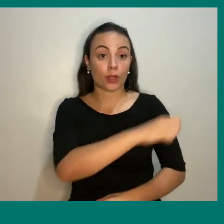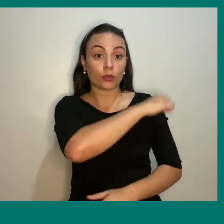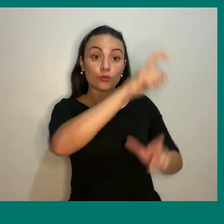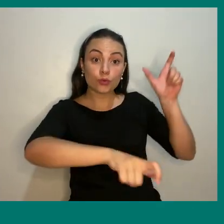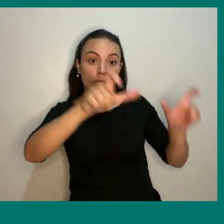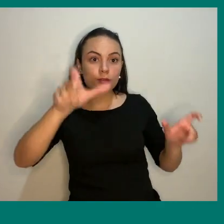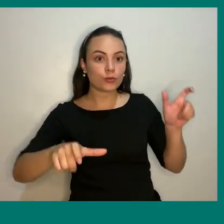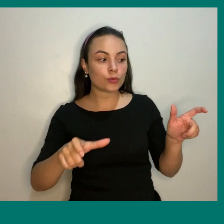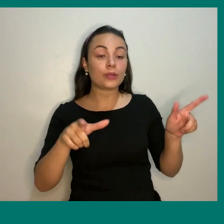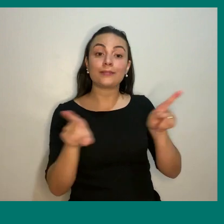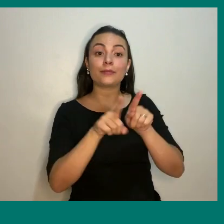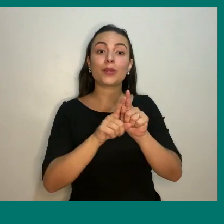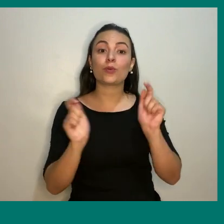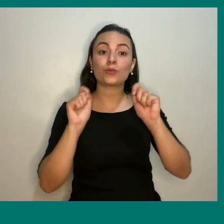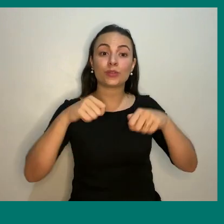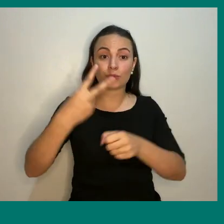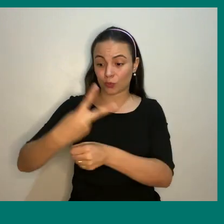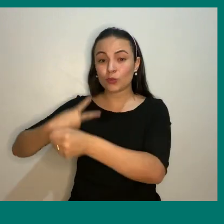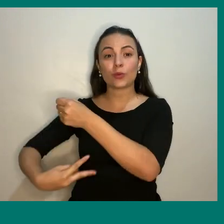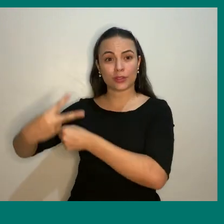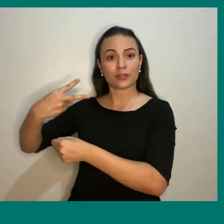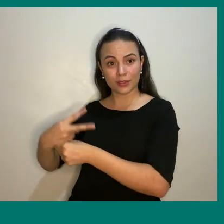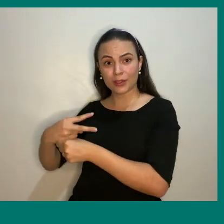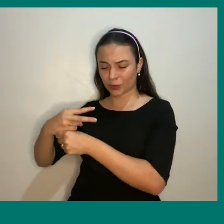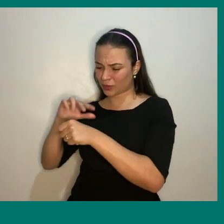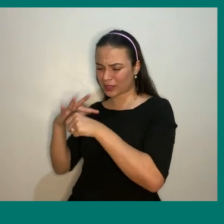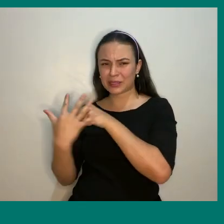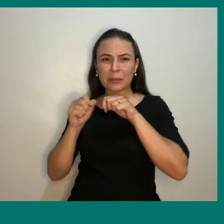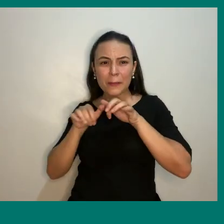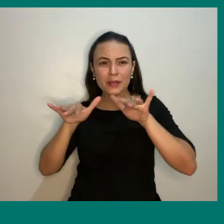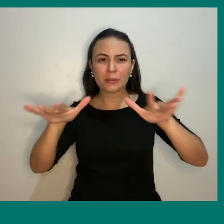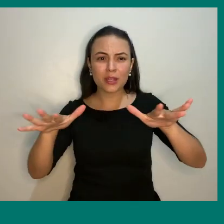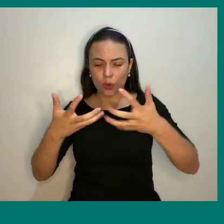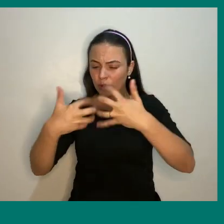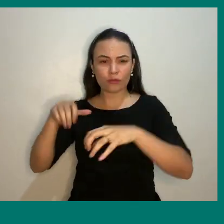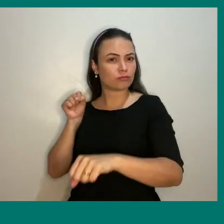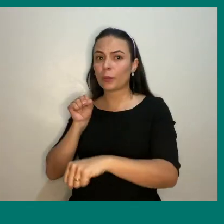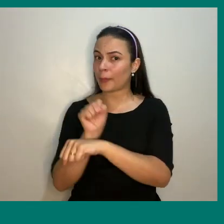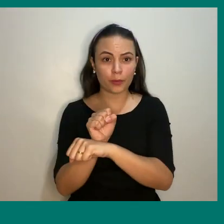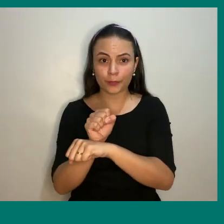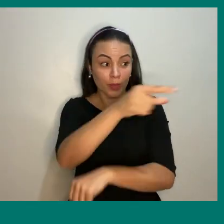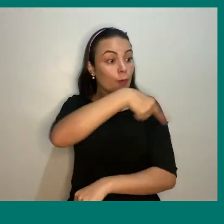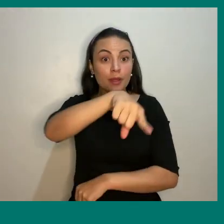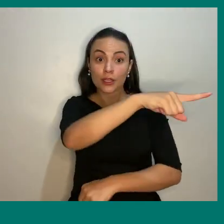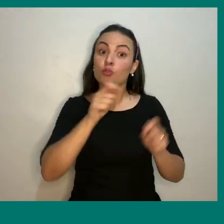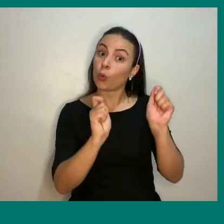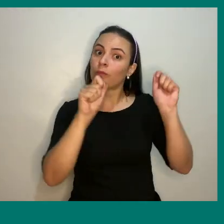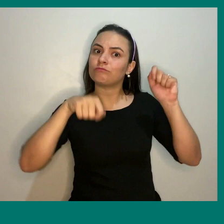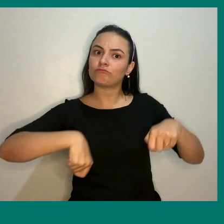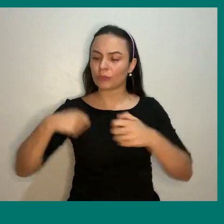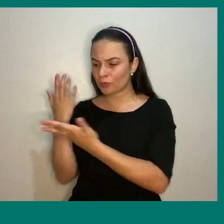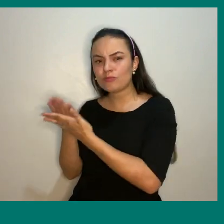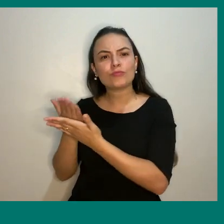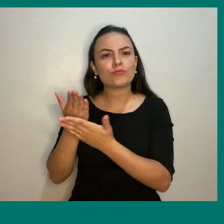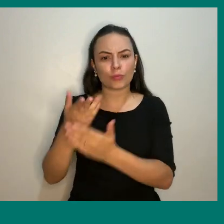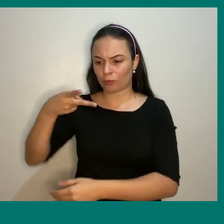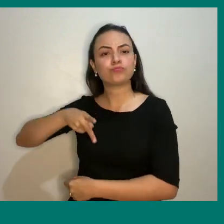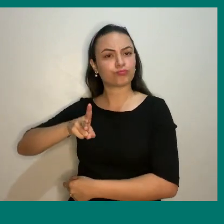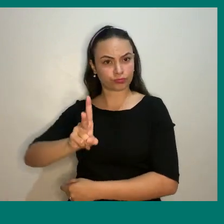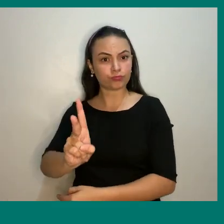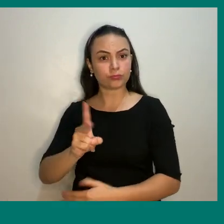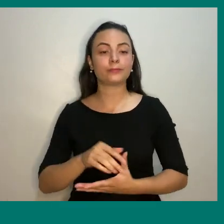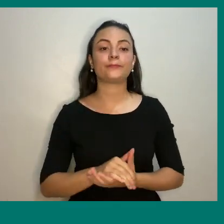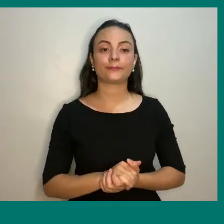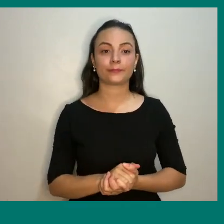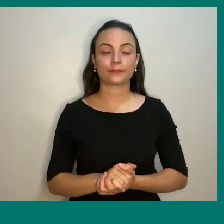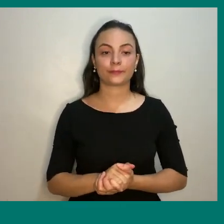participação dos nossos alunos, principalmente nos últimos dois anos em fomos assolados pela pandemia. Em que o Ipro